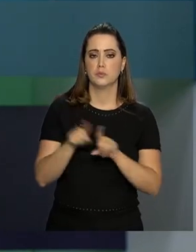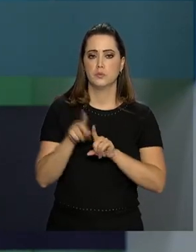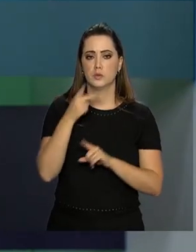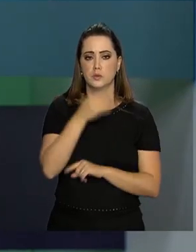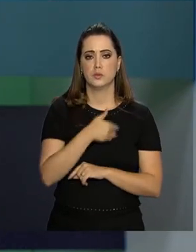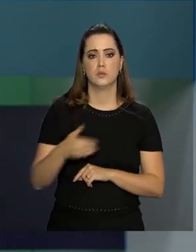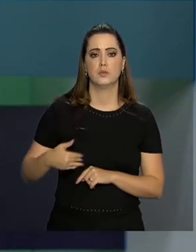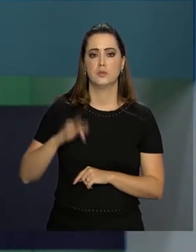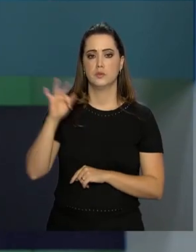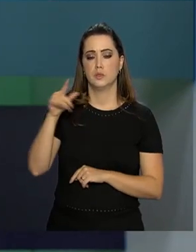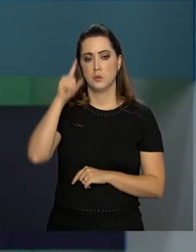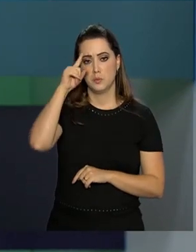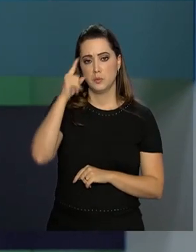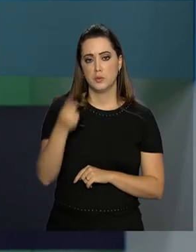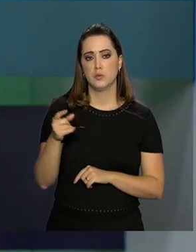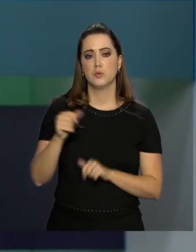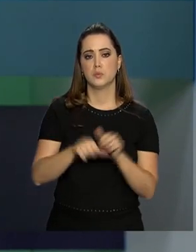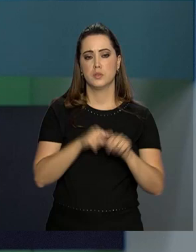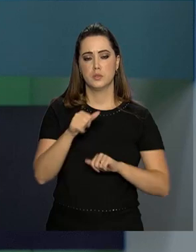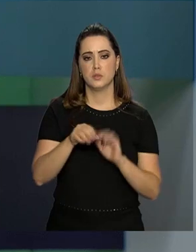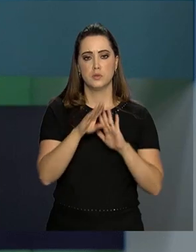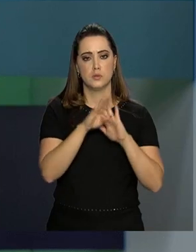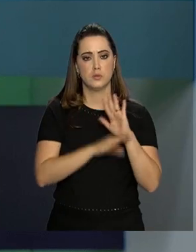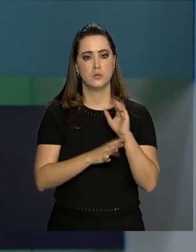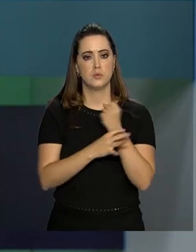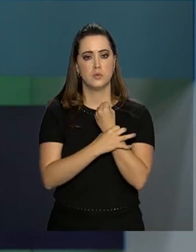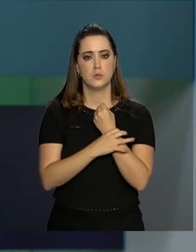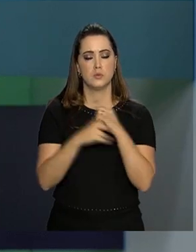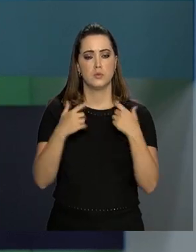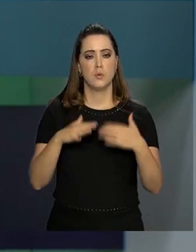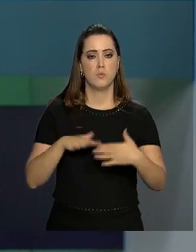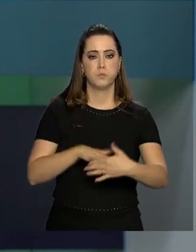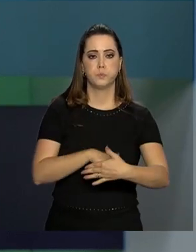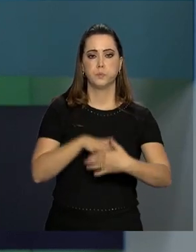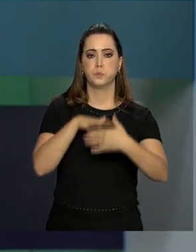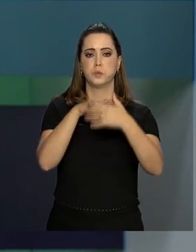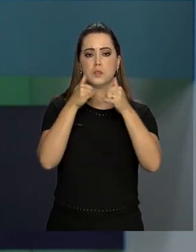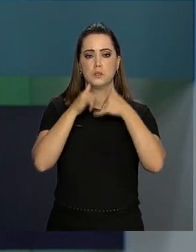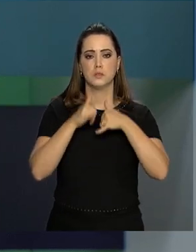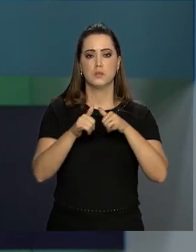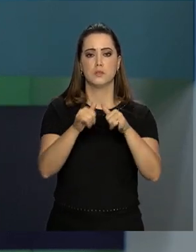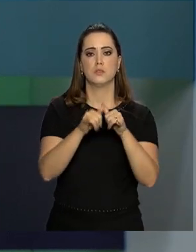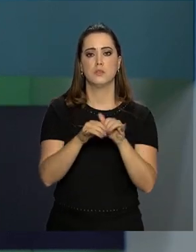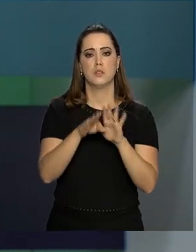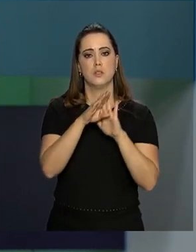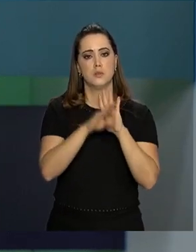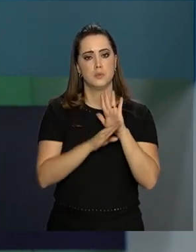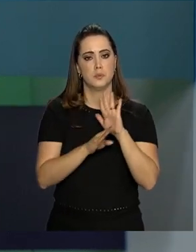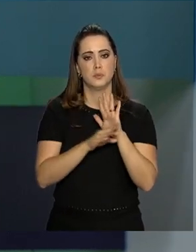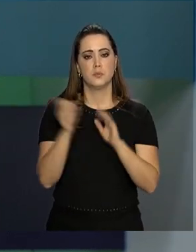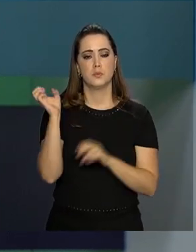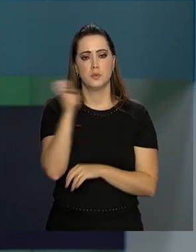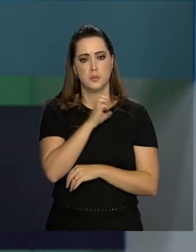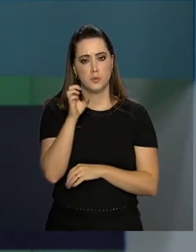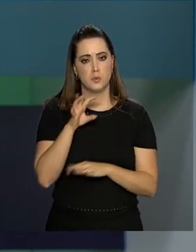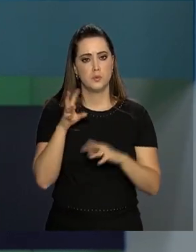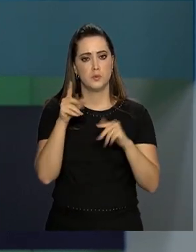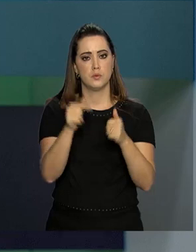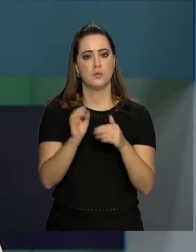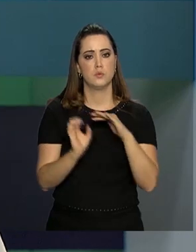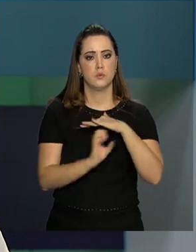federal determinou a atualização dos planos de segurança de barragens de usinas hidrelétricas e o plano de